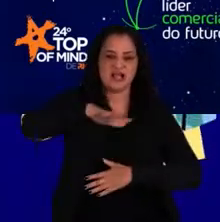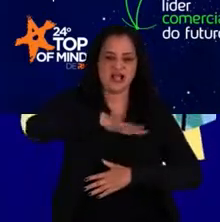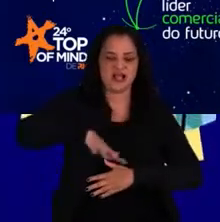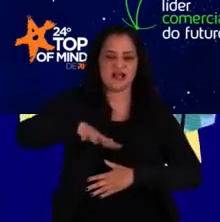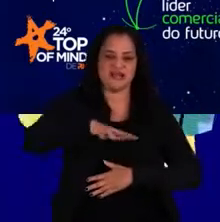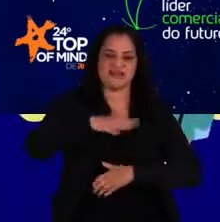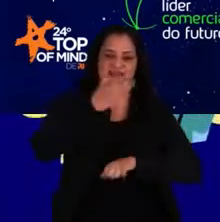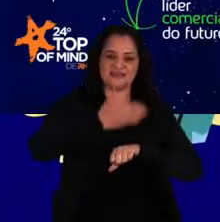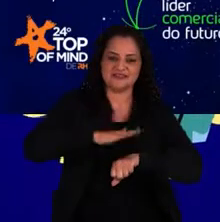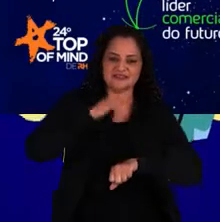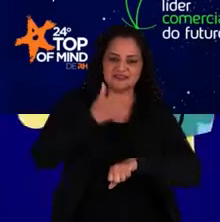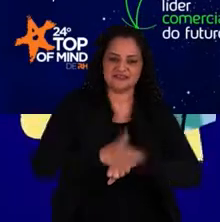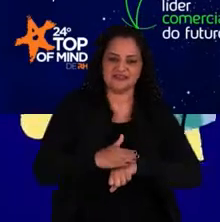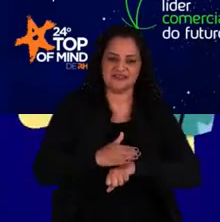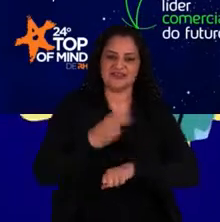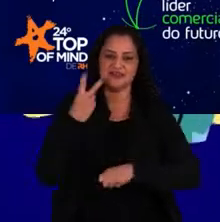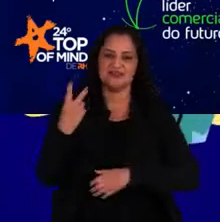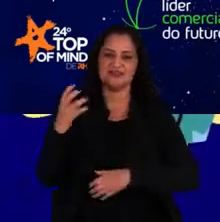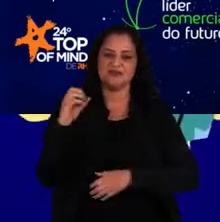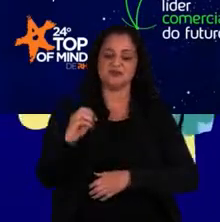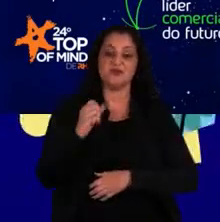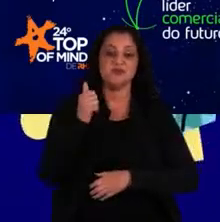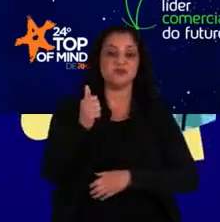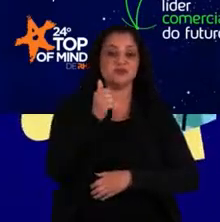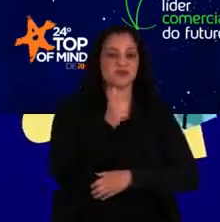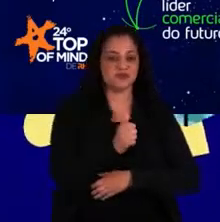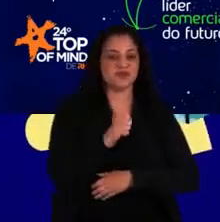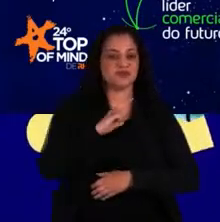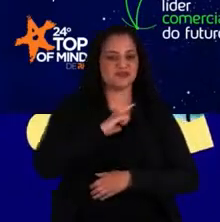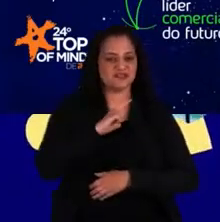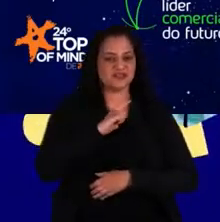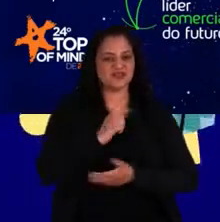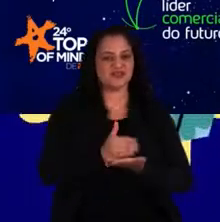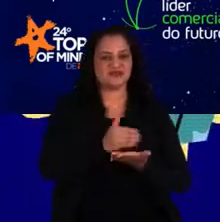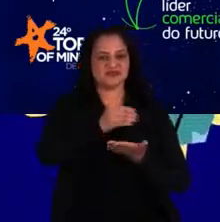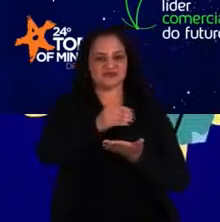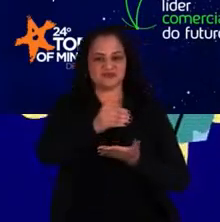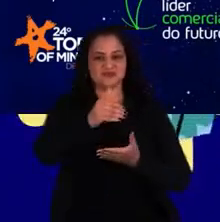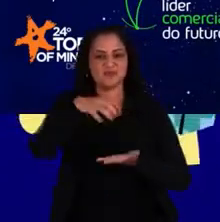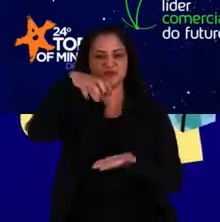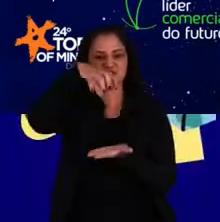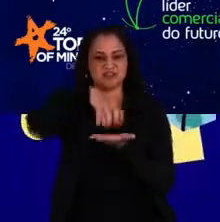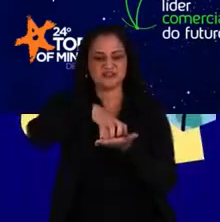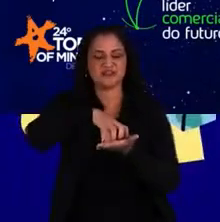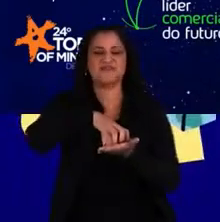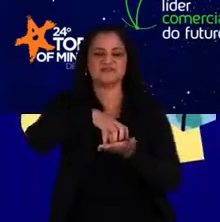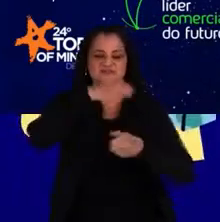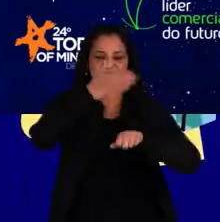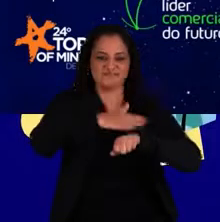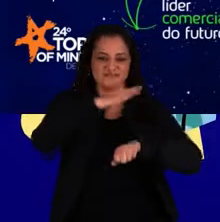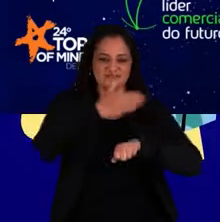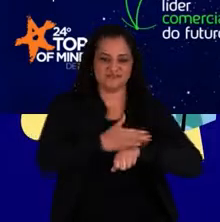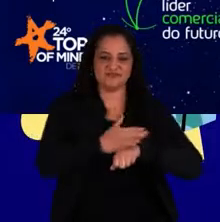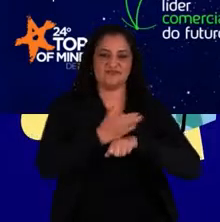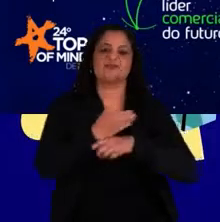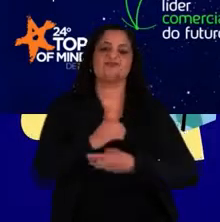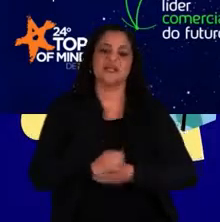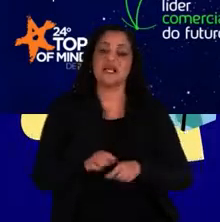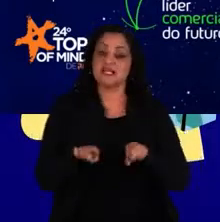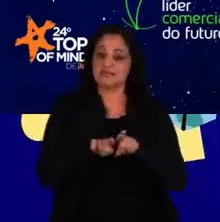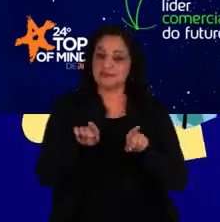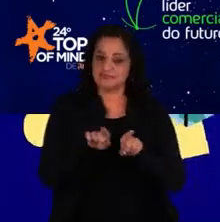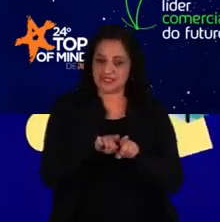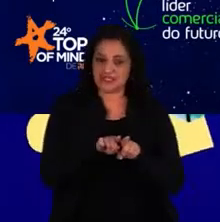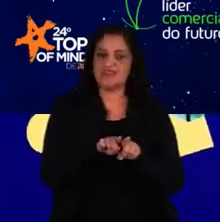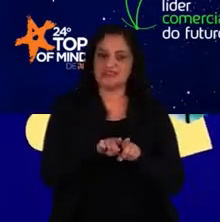inauguração do nosso centro centro de treinamento. A partir disso, em 2016, criamos também uma das nossas